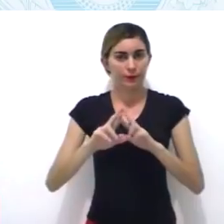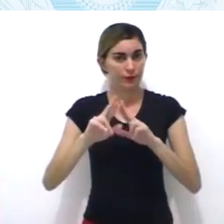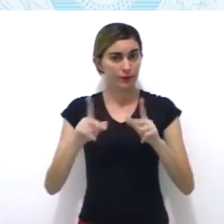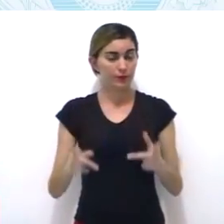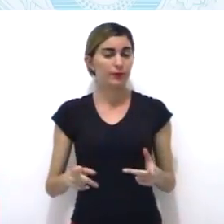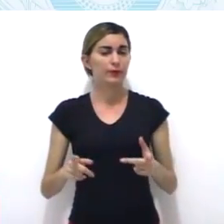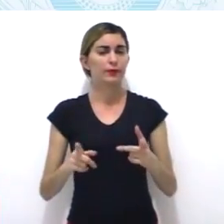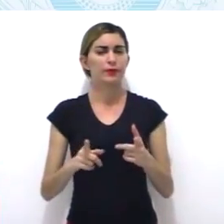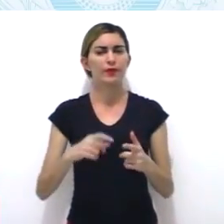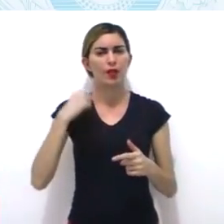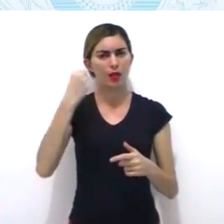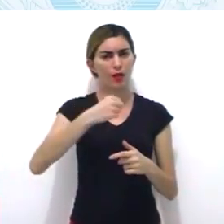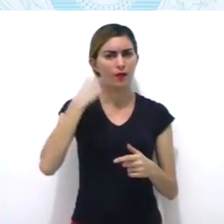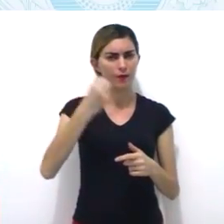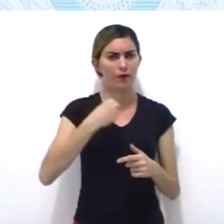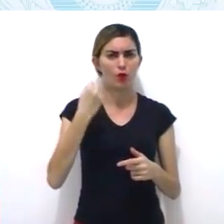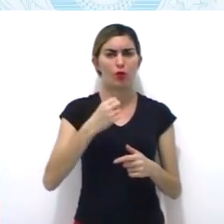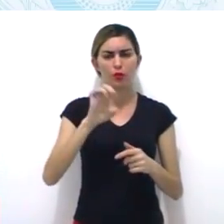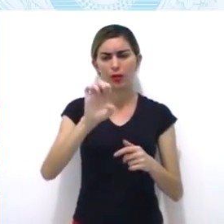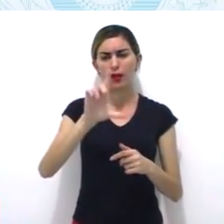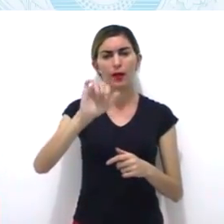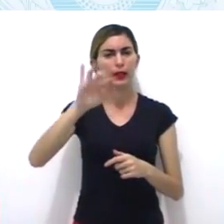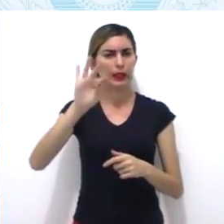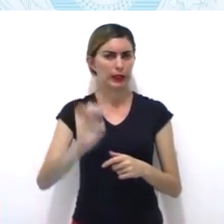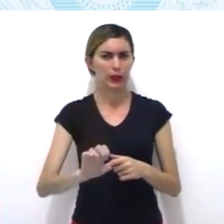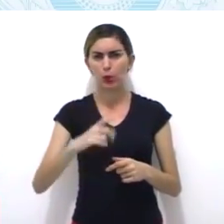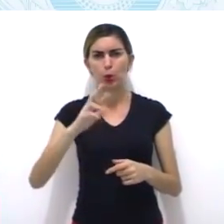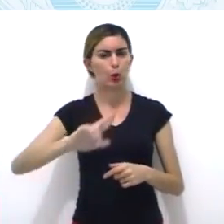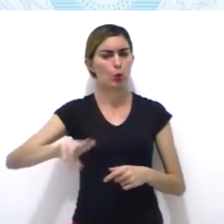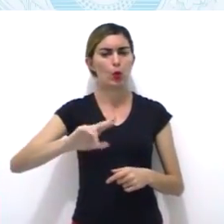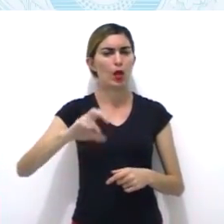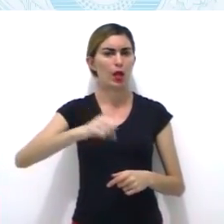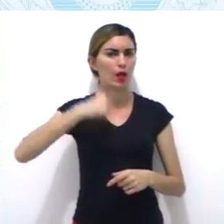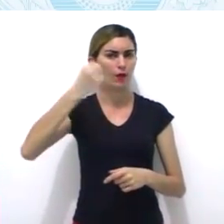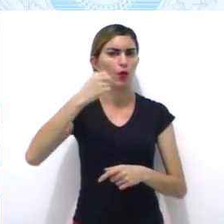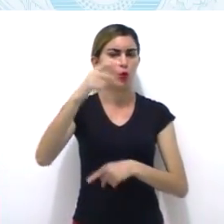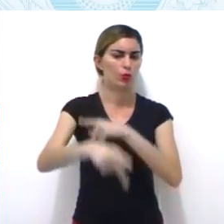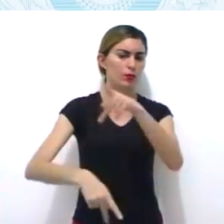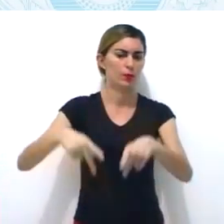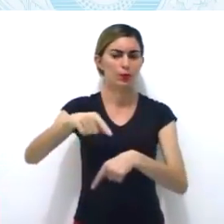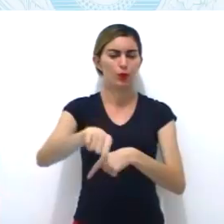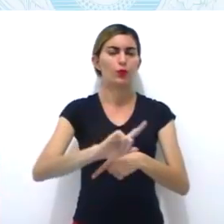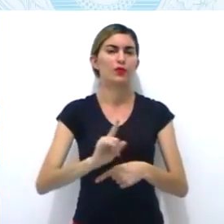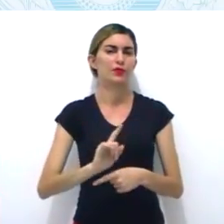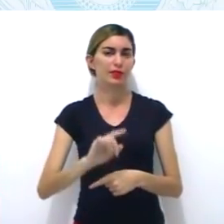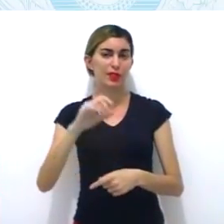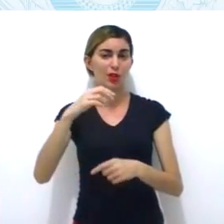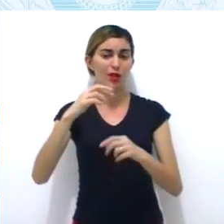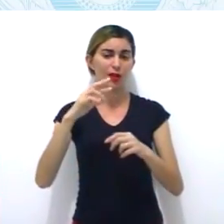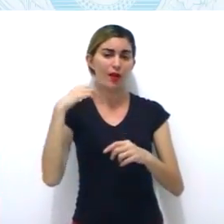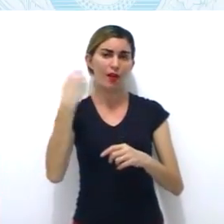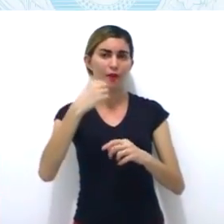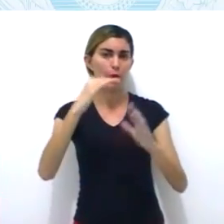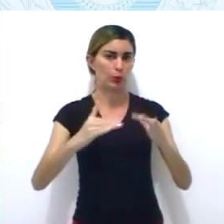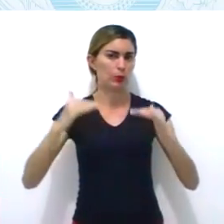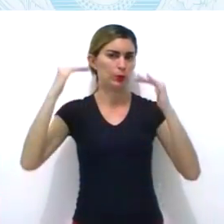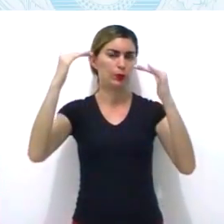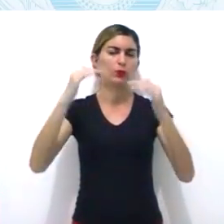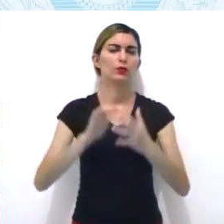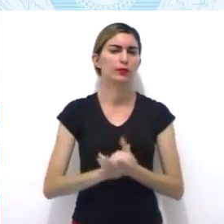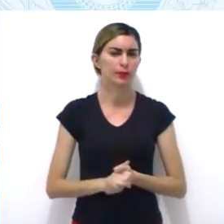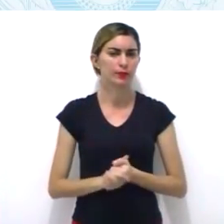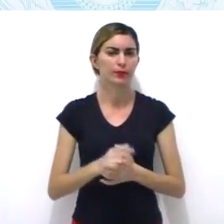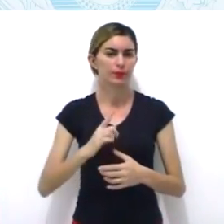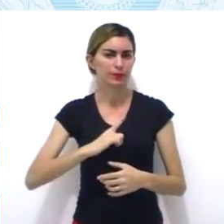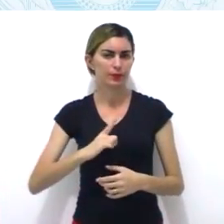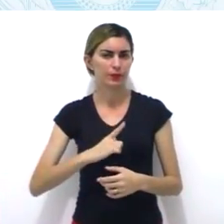na Inconfidência mineira principais líderes. Então, quero que vocês anotem em casa isso aí, anotem,